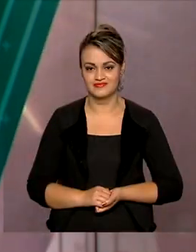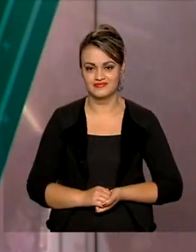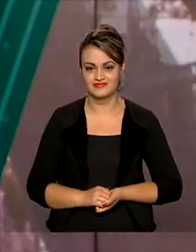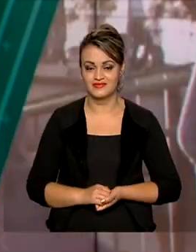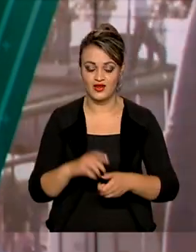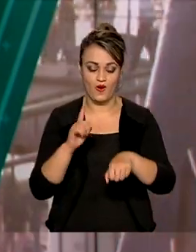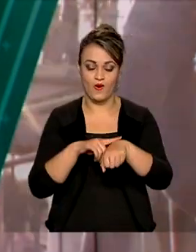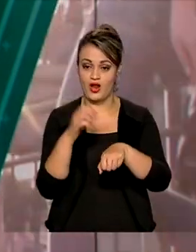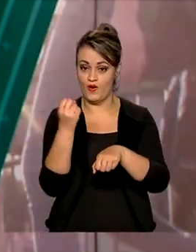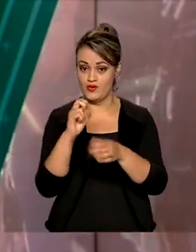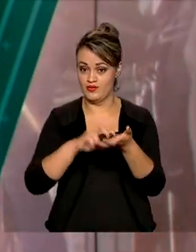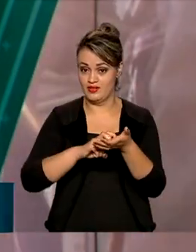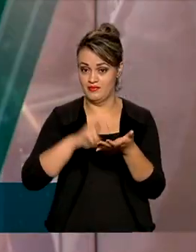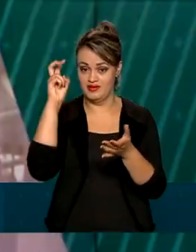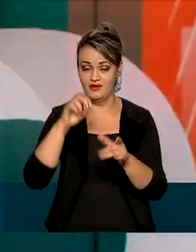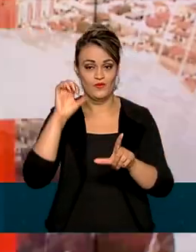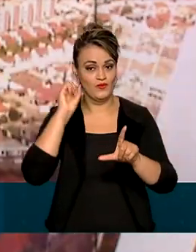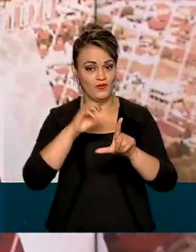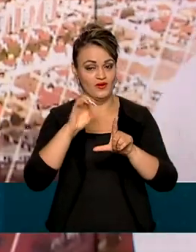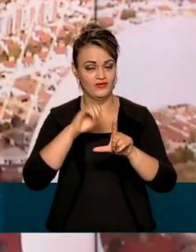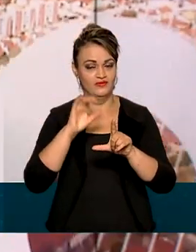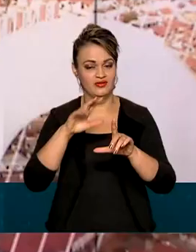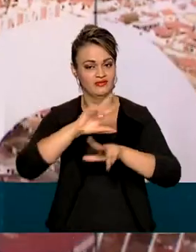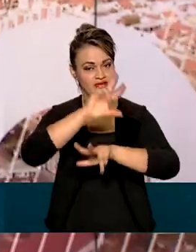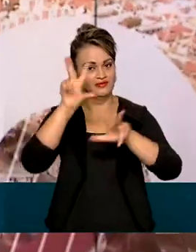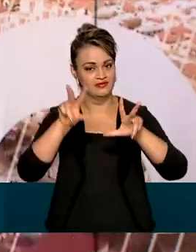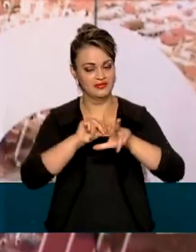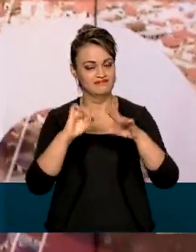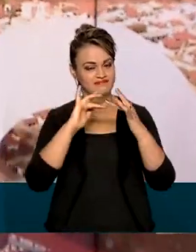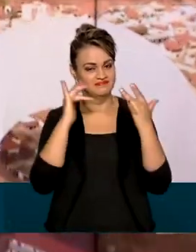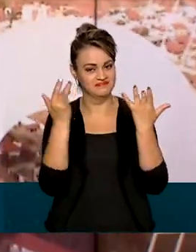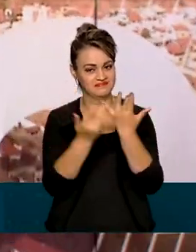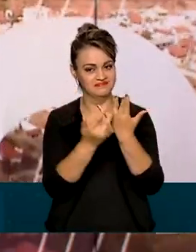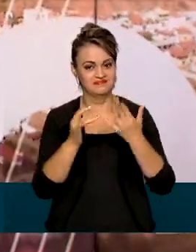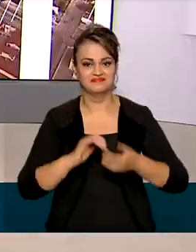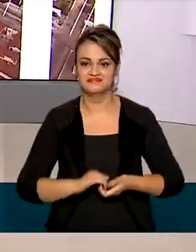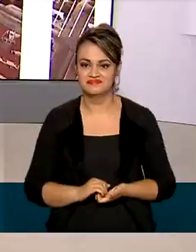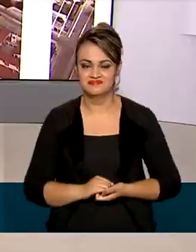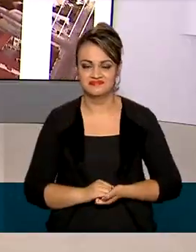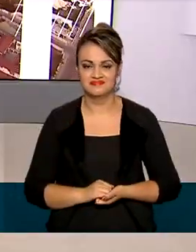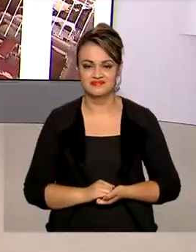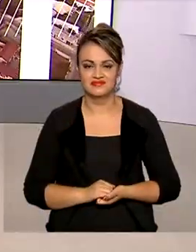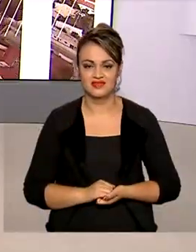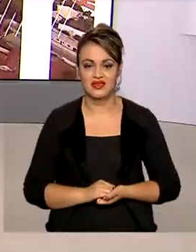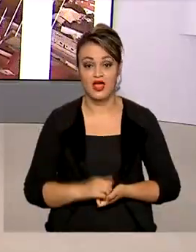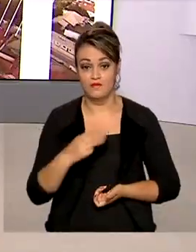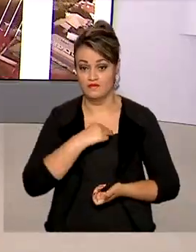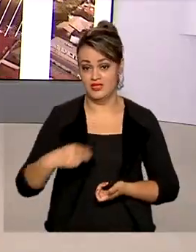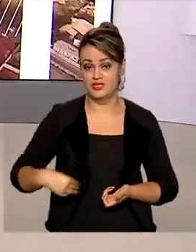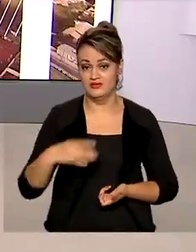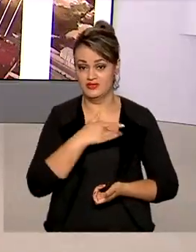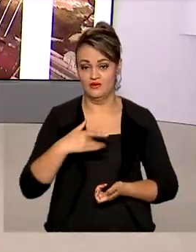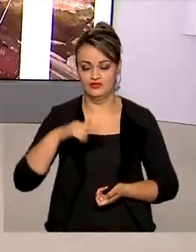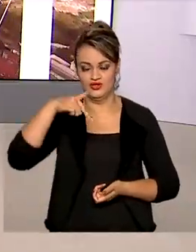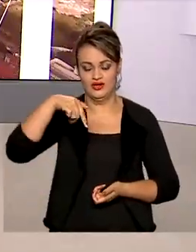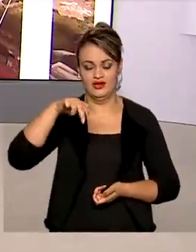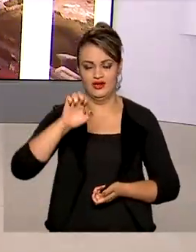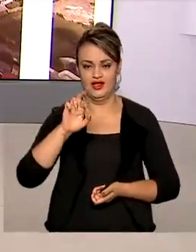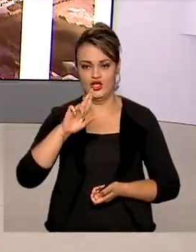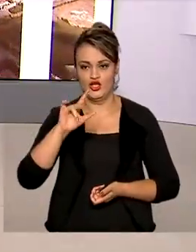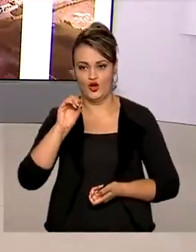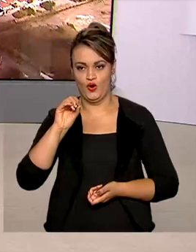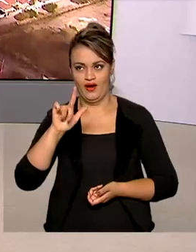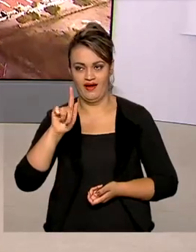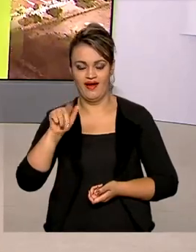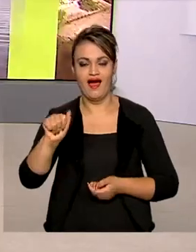Agora são 8 horas da manhã, estamos ao vivo pela TV Brasil e redes sociais. O ministro da Saúde, Marcelo Queiroga, anunciou